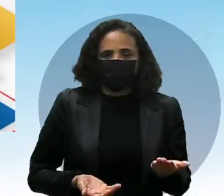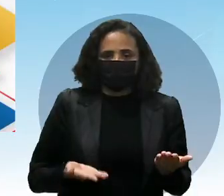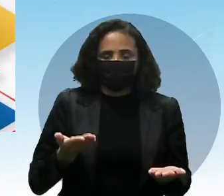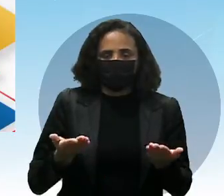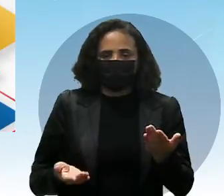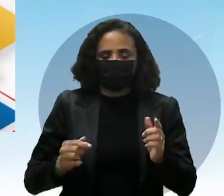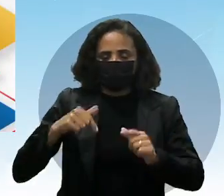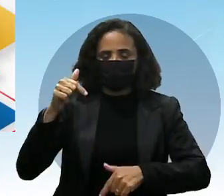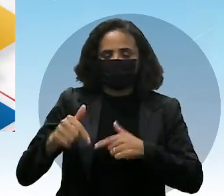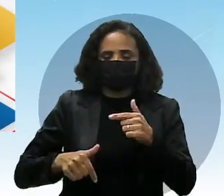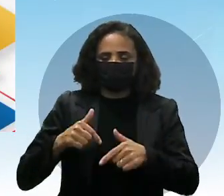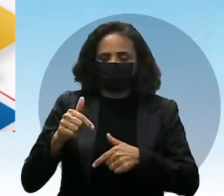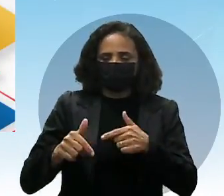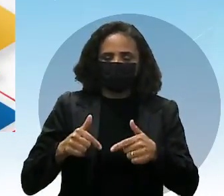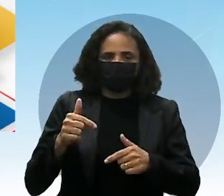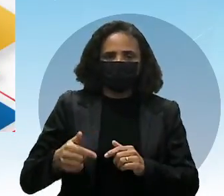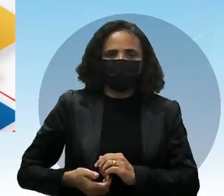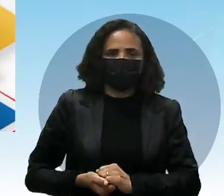trabalha